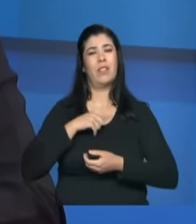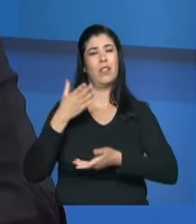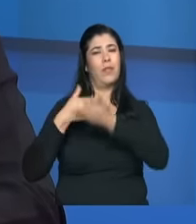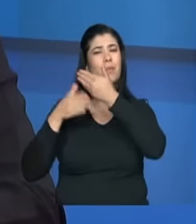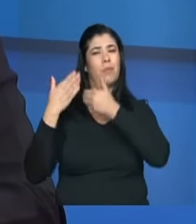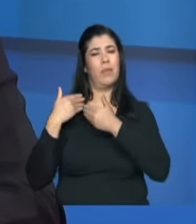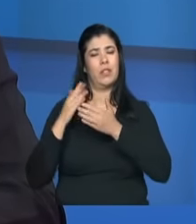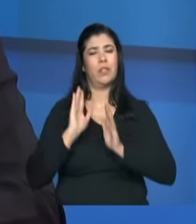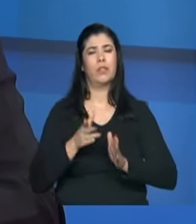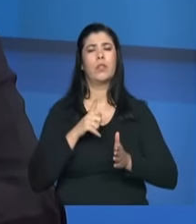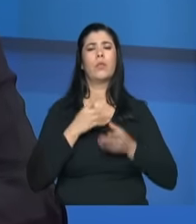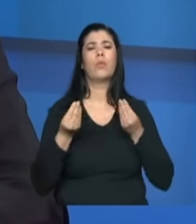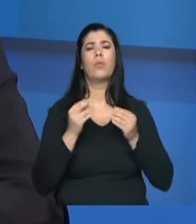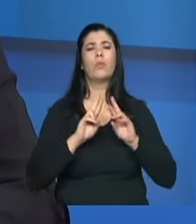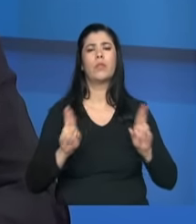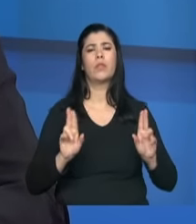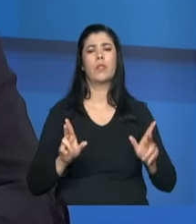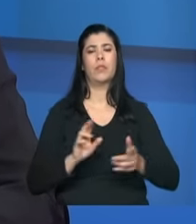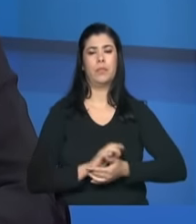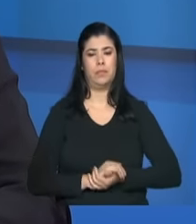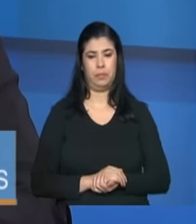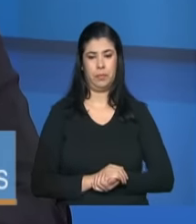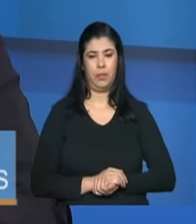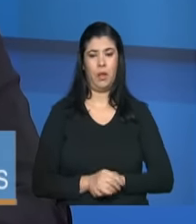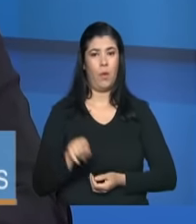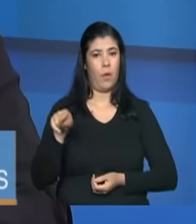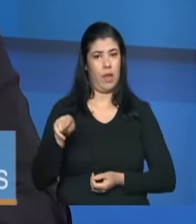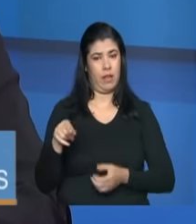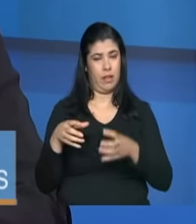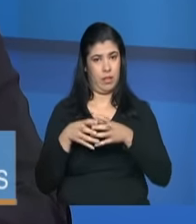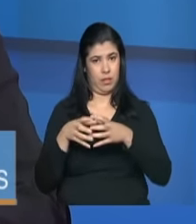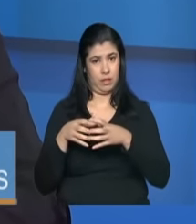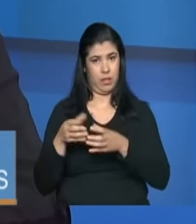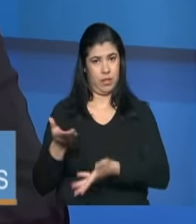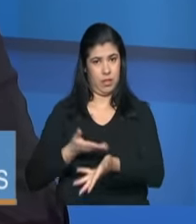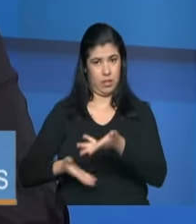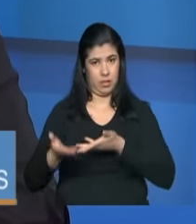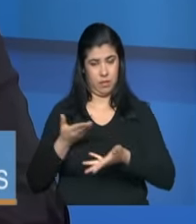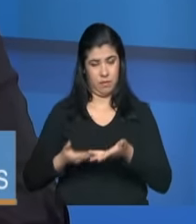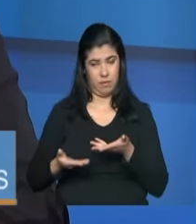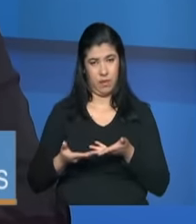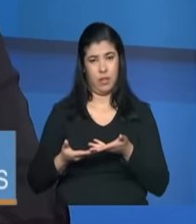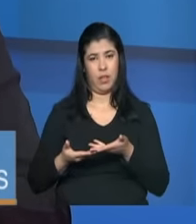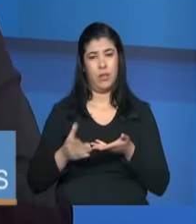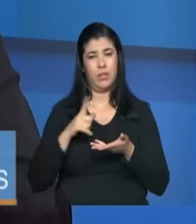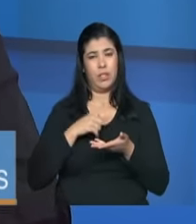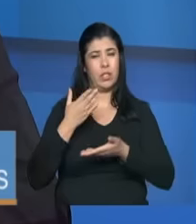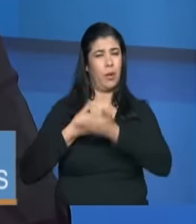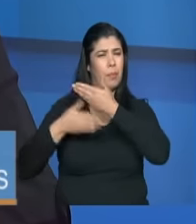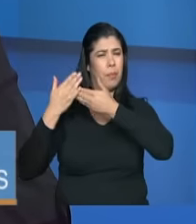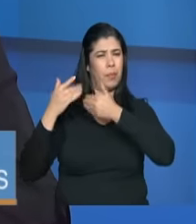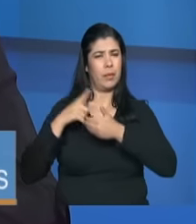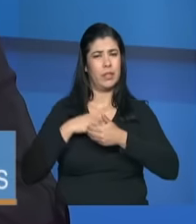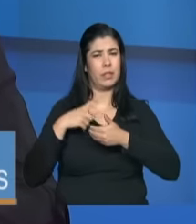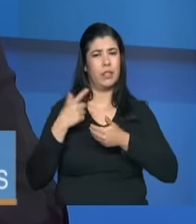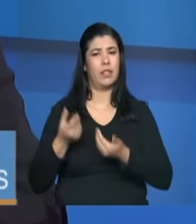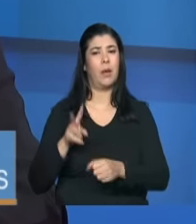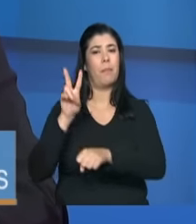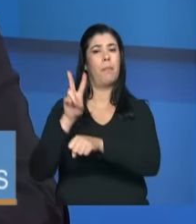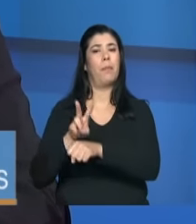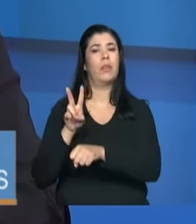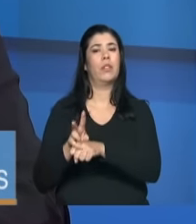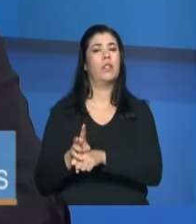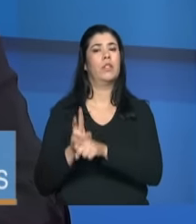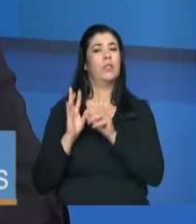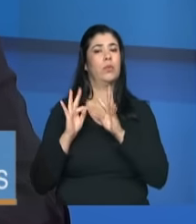historicamente existentes eles tem uma característica comum que é o fornecimento da proteção integral no sentido de